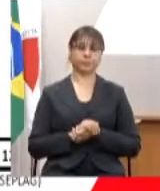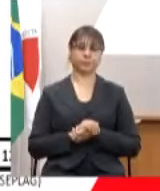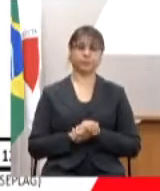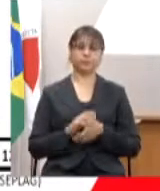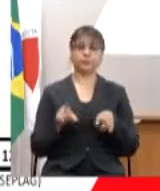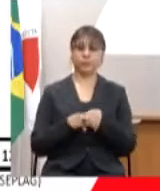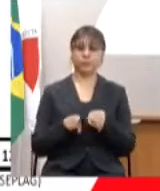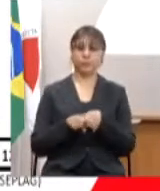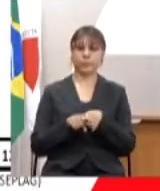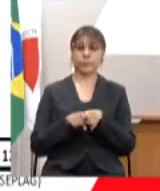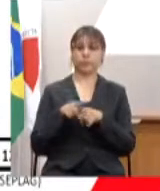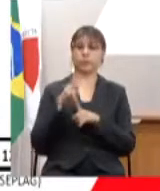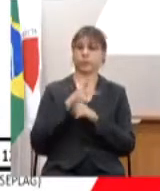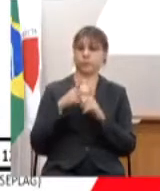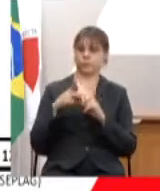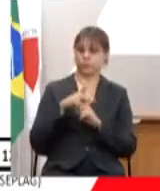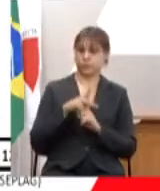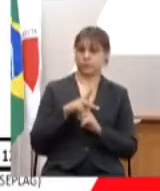previdência social,